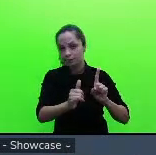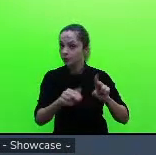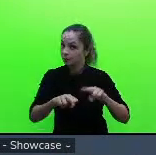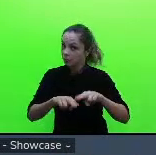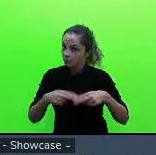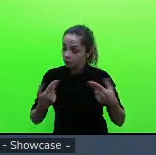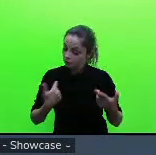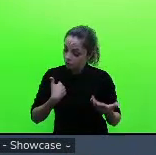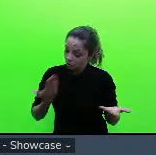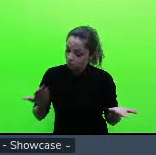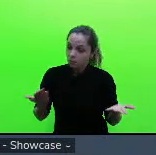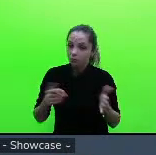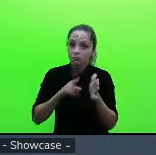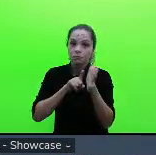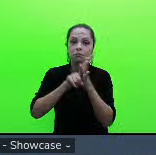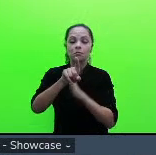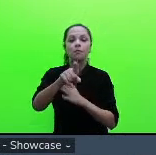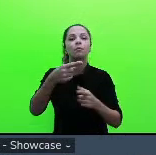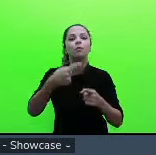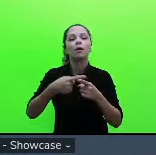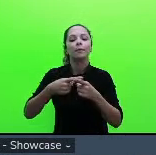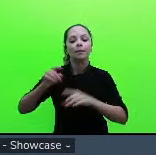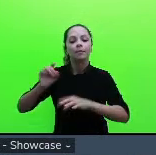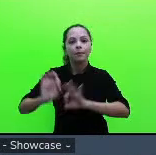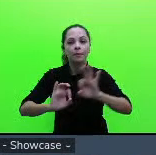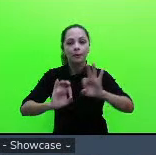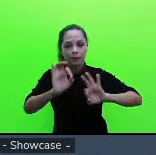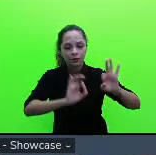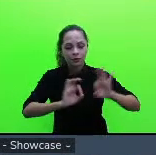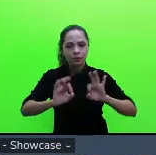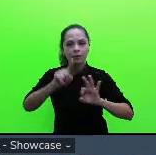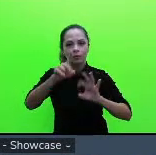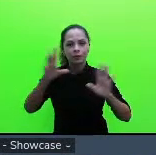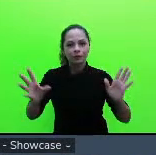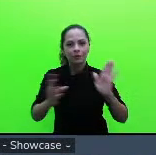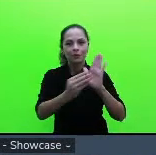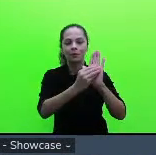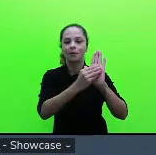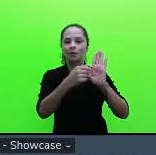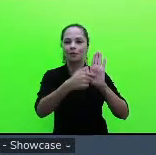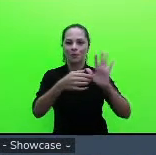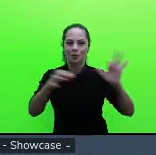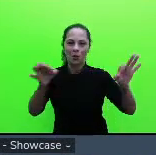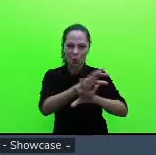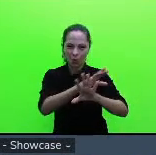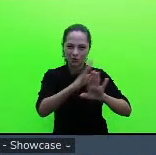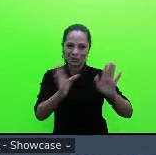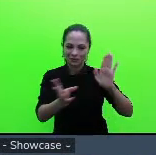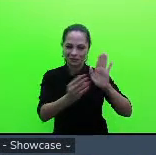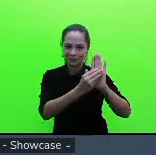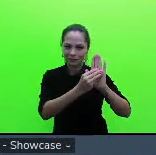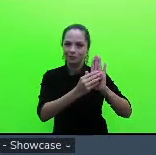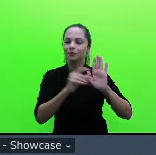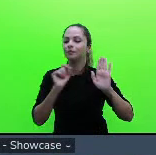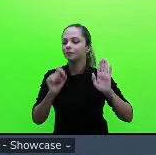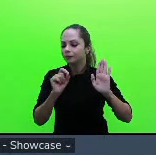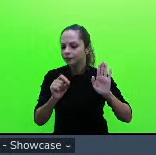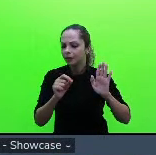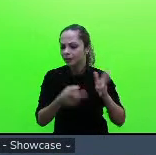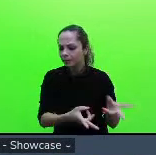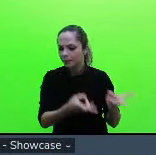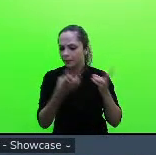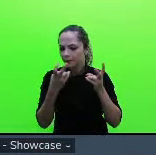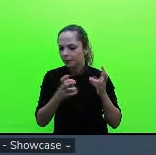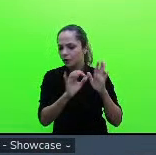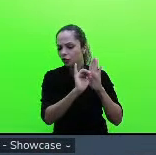planejamento você colocou na conclusão que percebemos que o discurso pedagógico é caracterizado pela relação entre